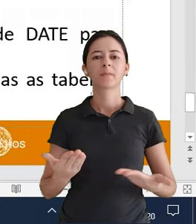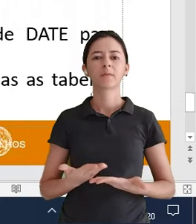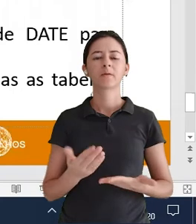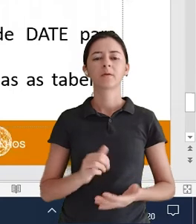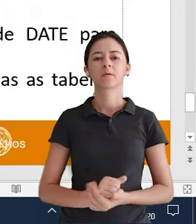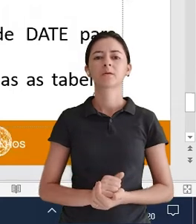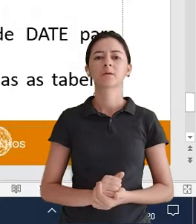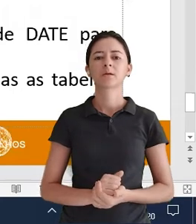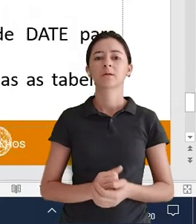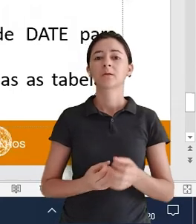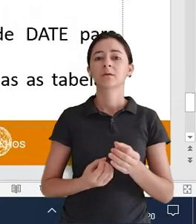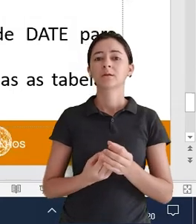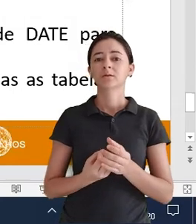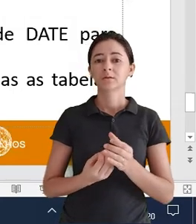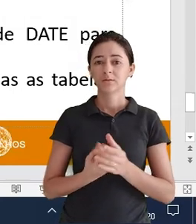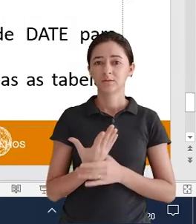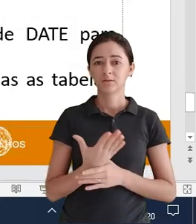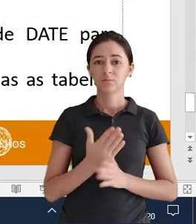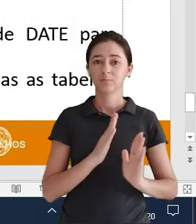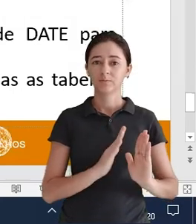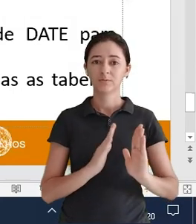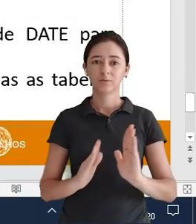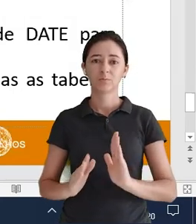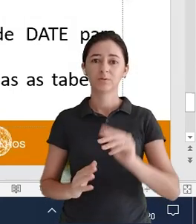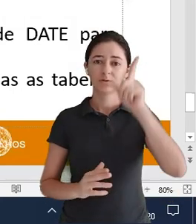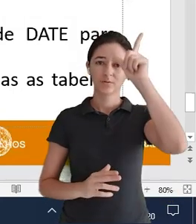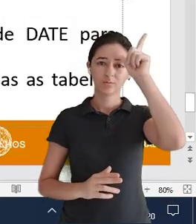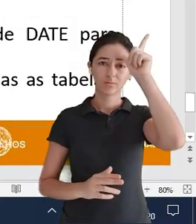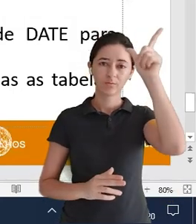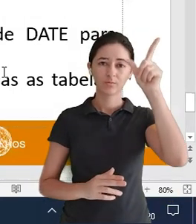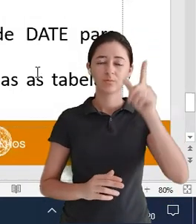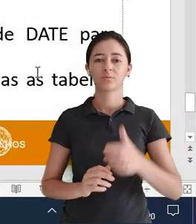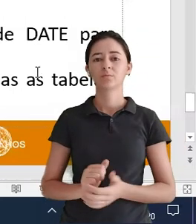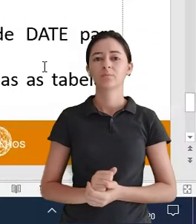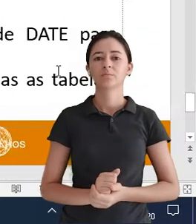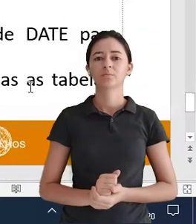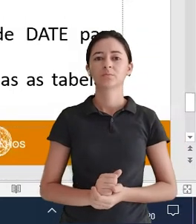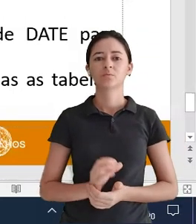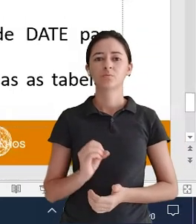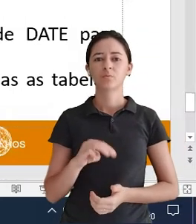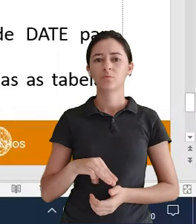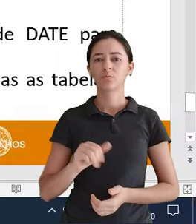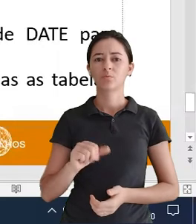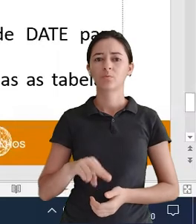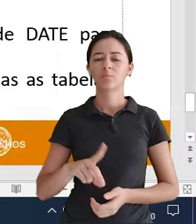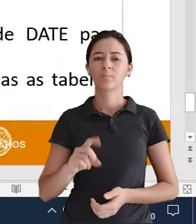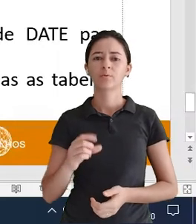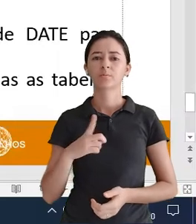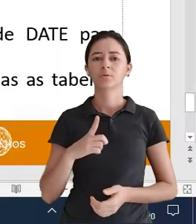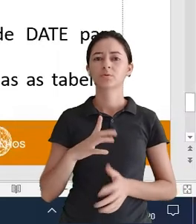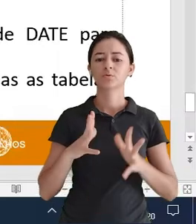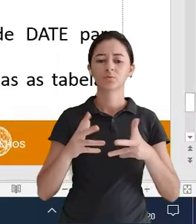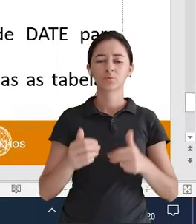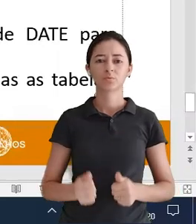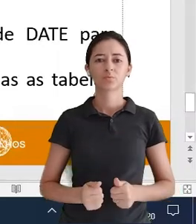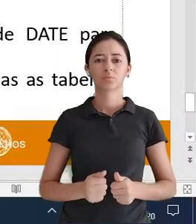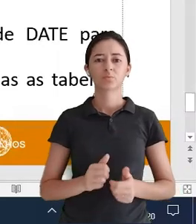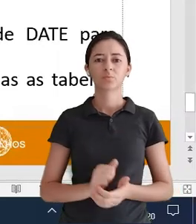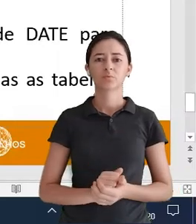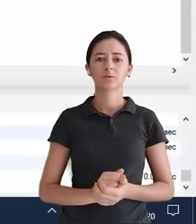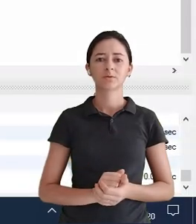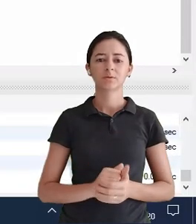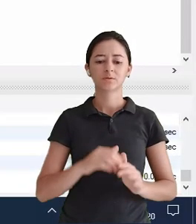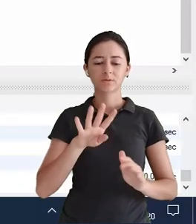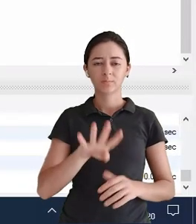E agora crie a sequência lógica De comandos para excluir todas as tabelas Seguindo a lógica de dependência entre as